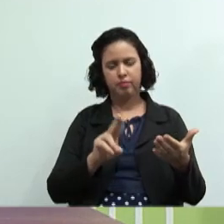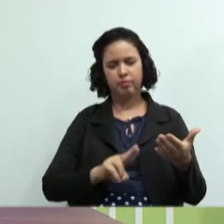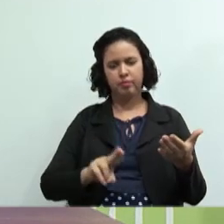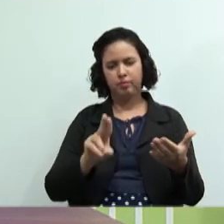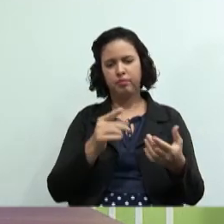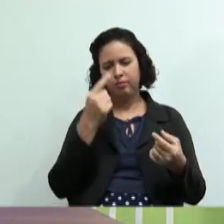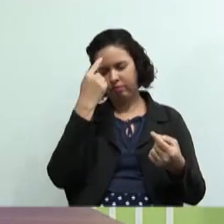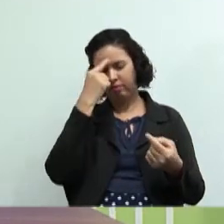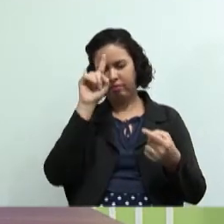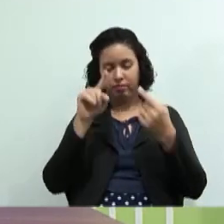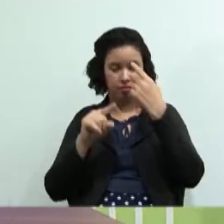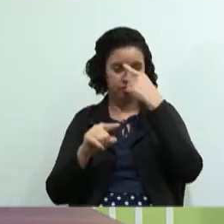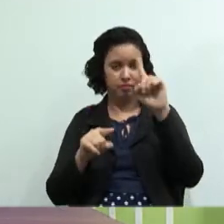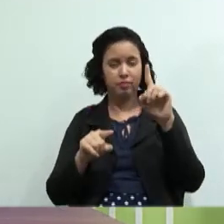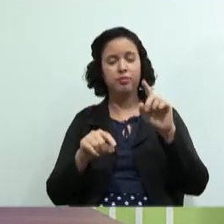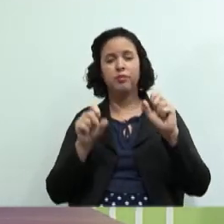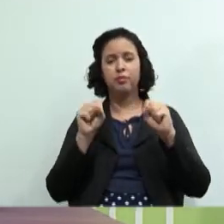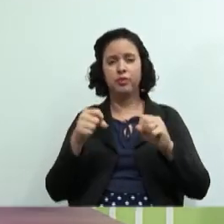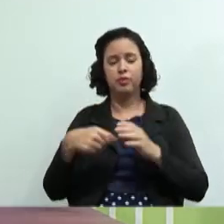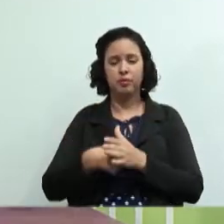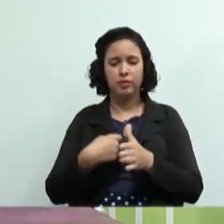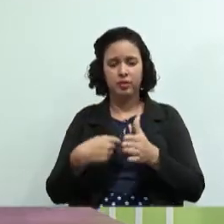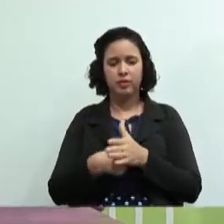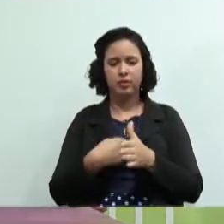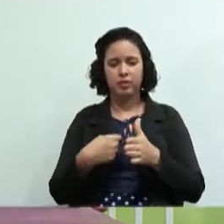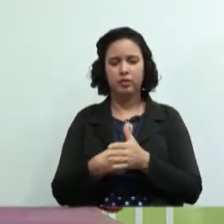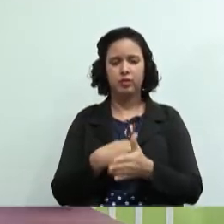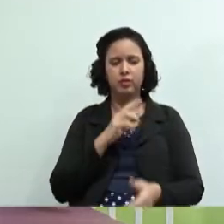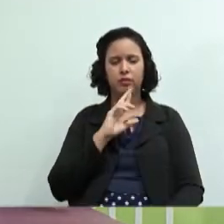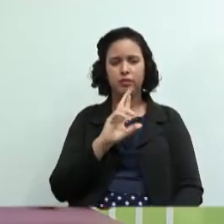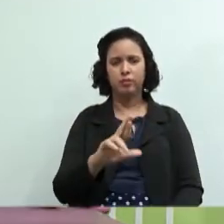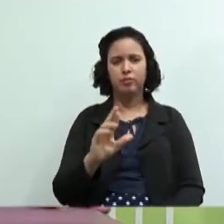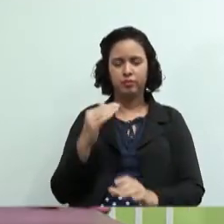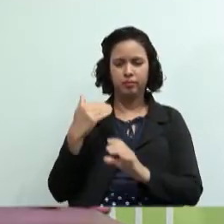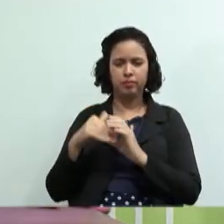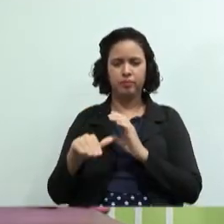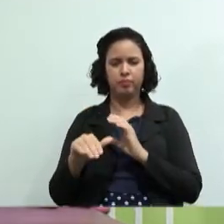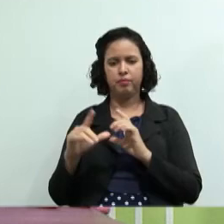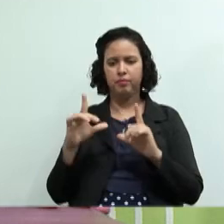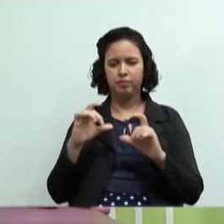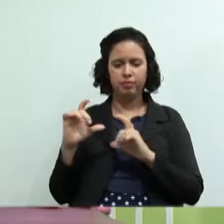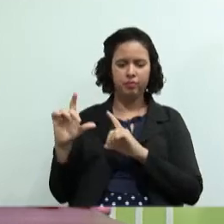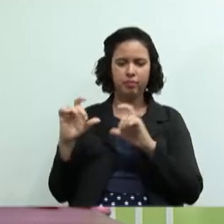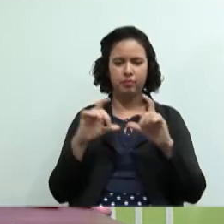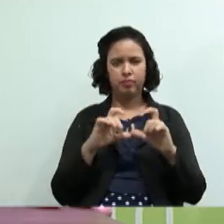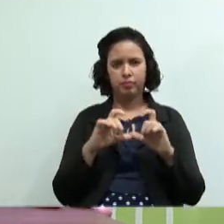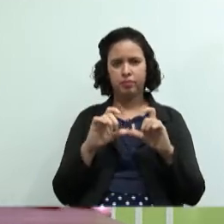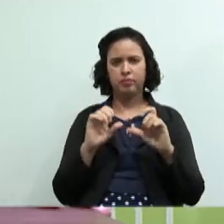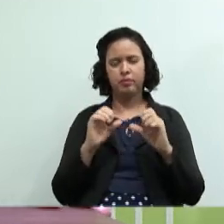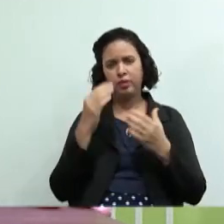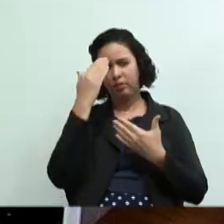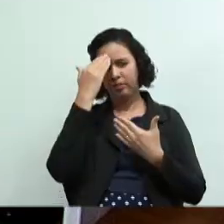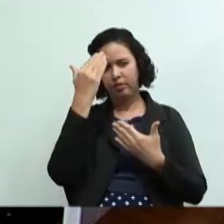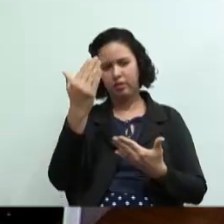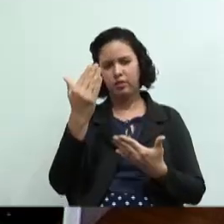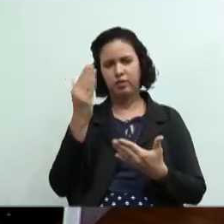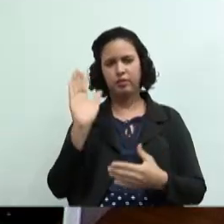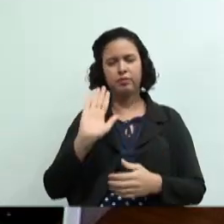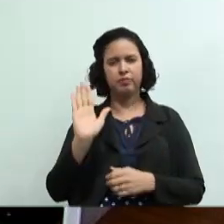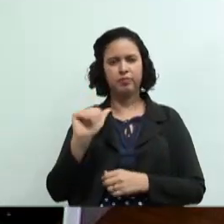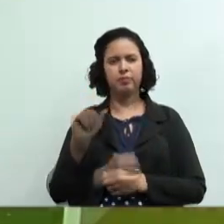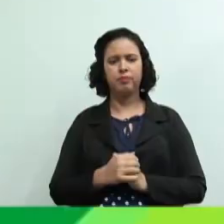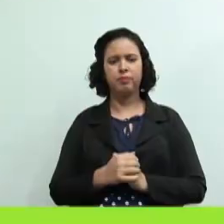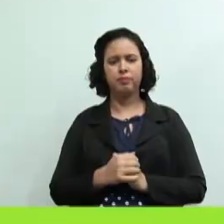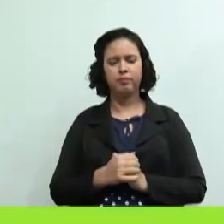criatividade façam suas perguntas a gente responde pelo chat manda as fotos pelo chat muito obrigado e até a próxima